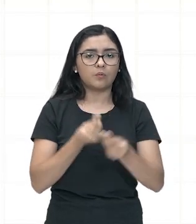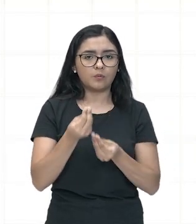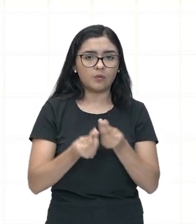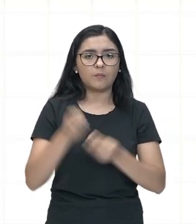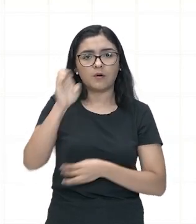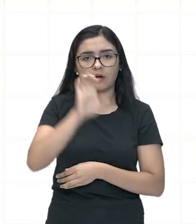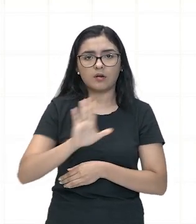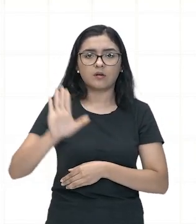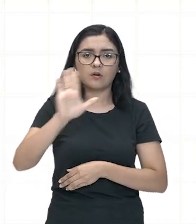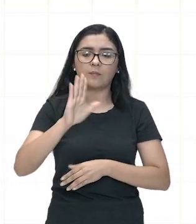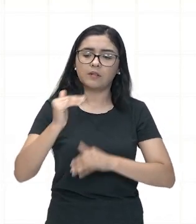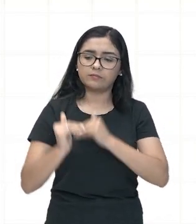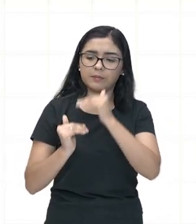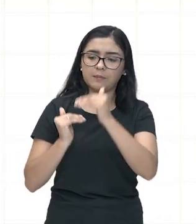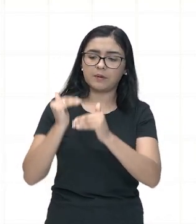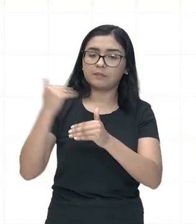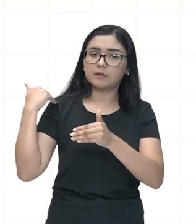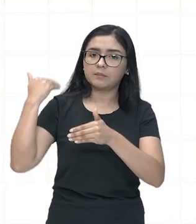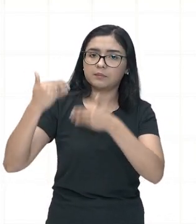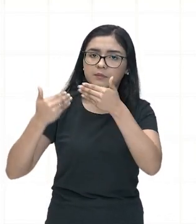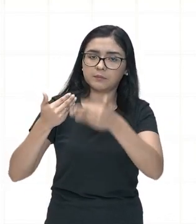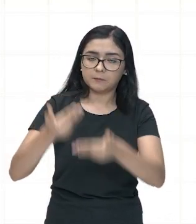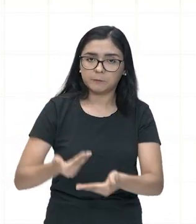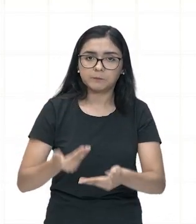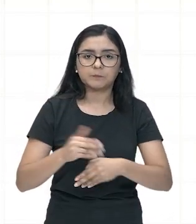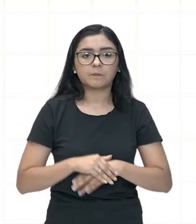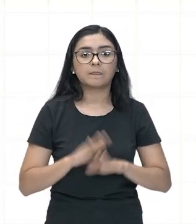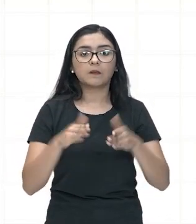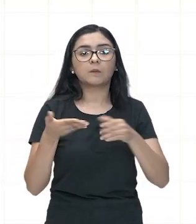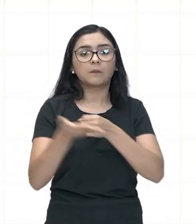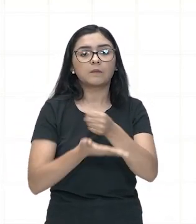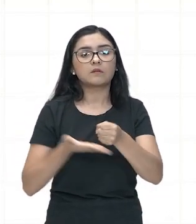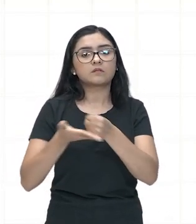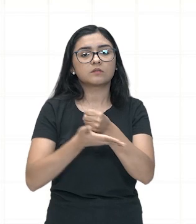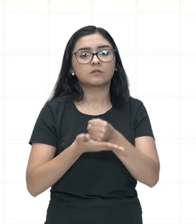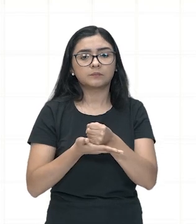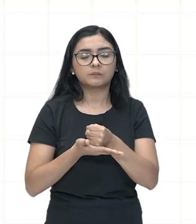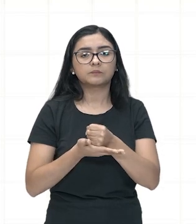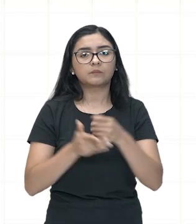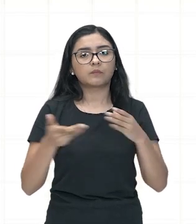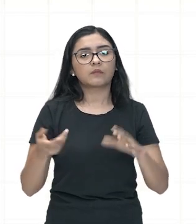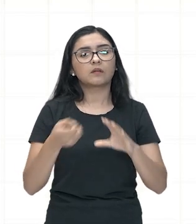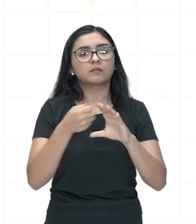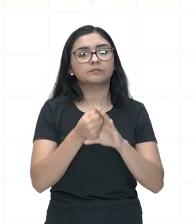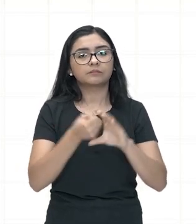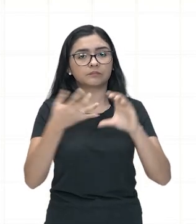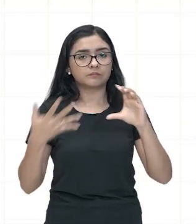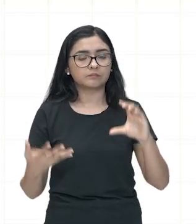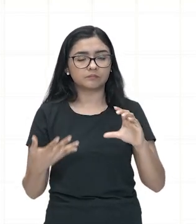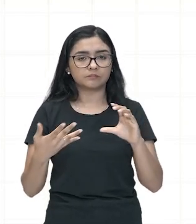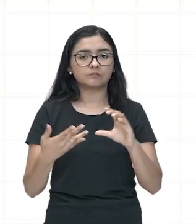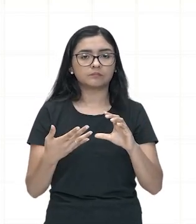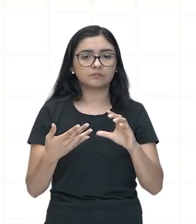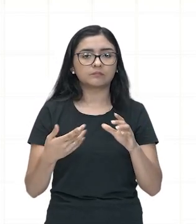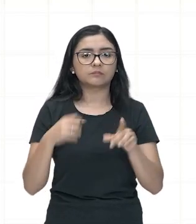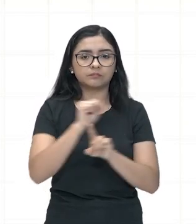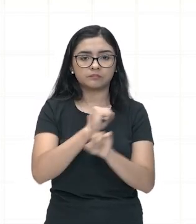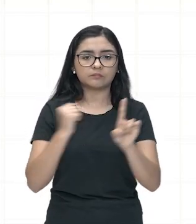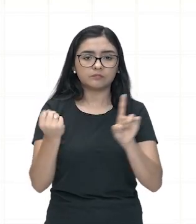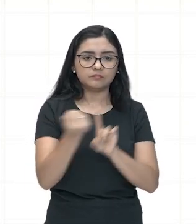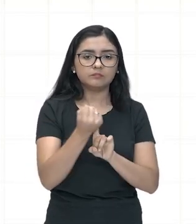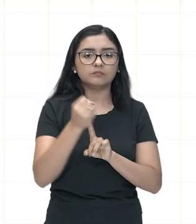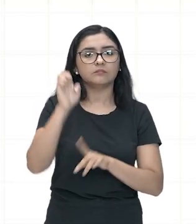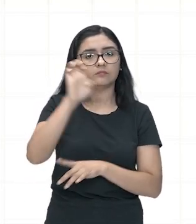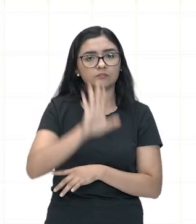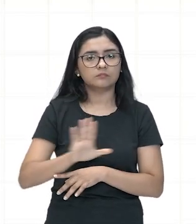longo do tempo. Ela serviu como uma base sobre a qual muitos aspectos da sociedade europeia posterior foram